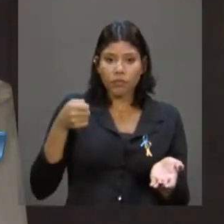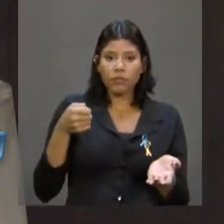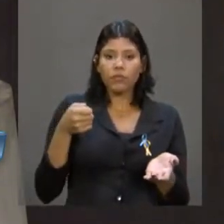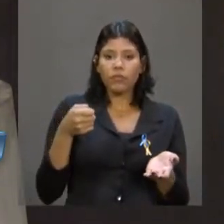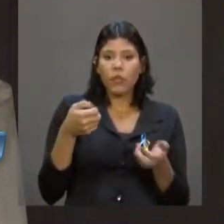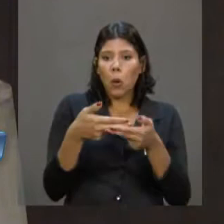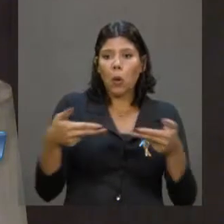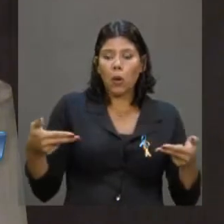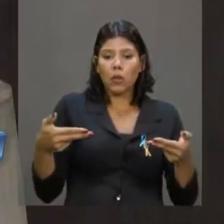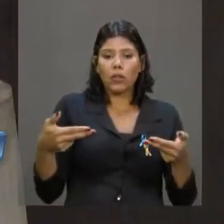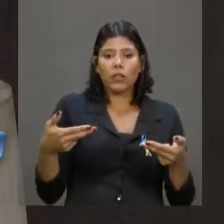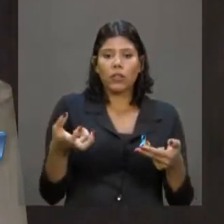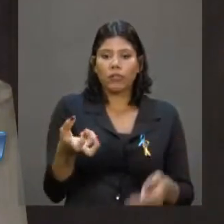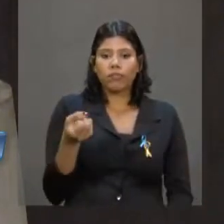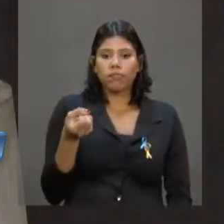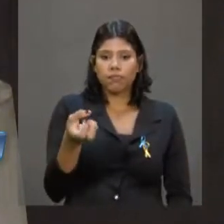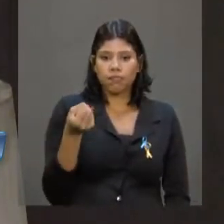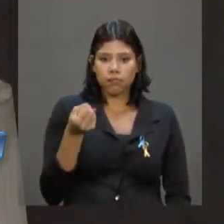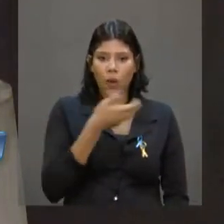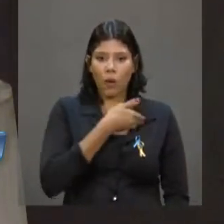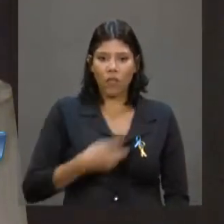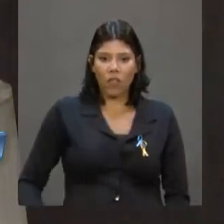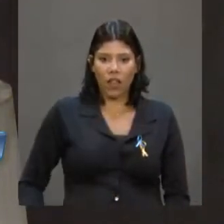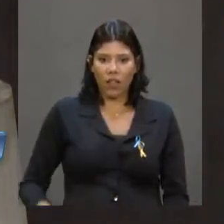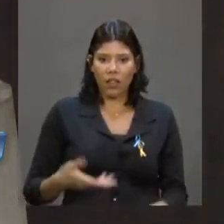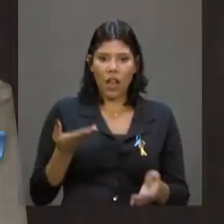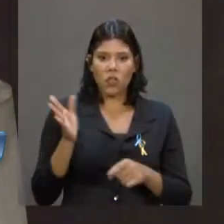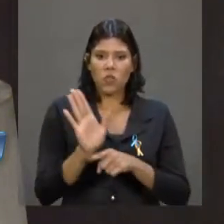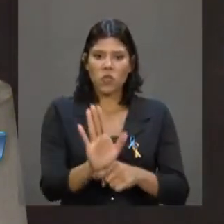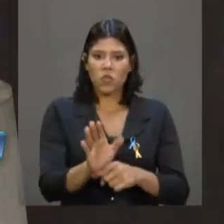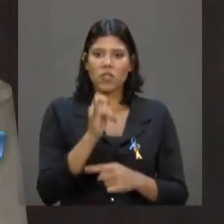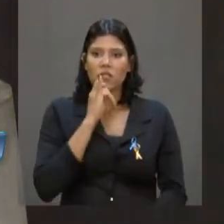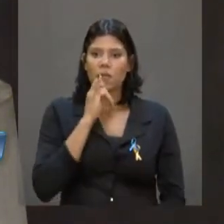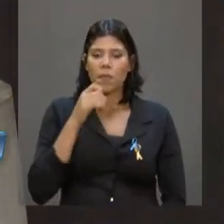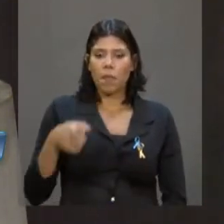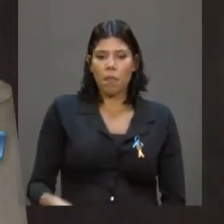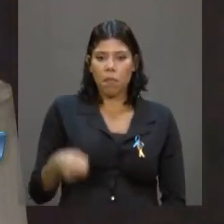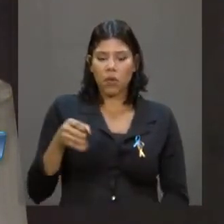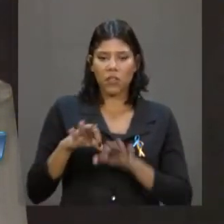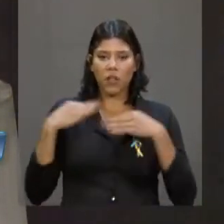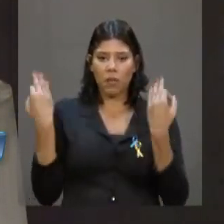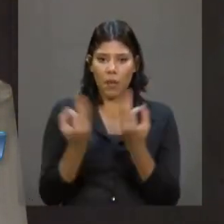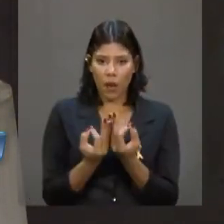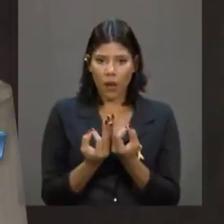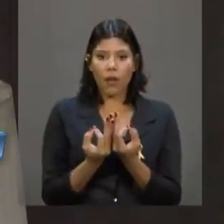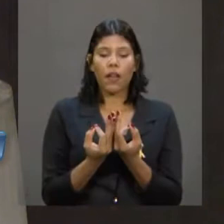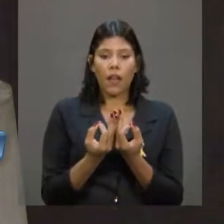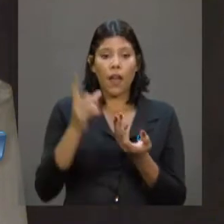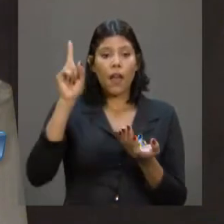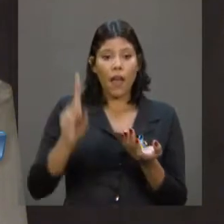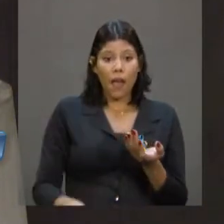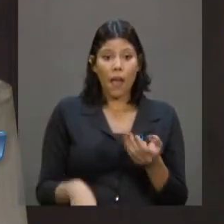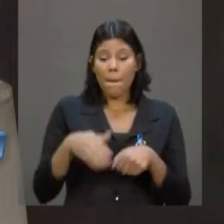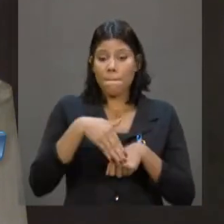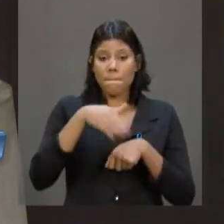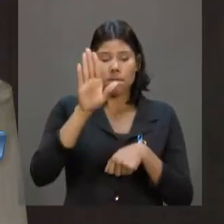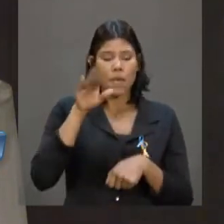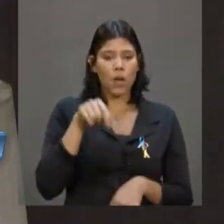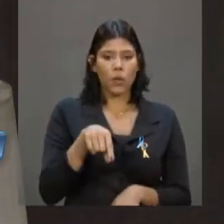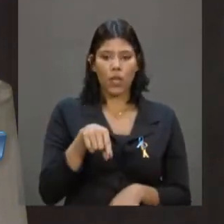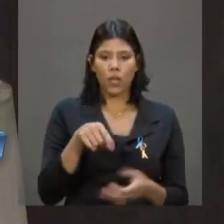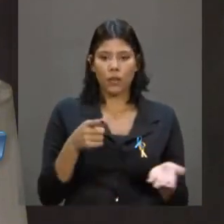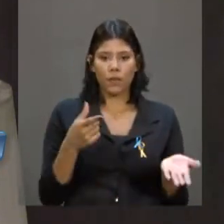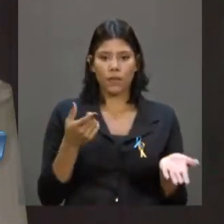maior do que a arrecadação. Quem é que chega lá com serviços bancários? É o banco público. Quem é que chega